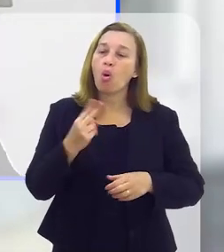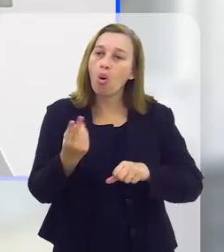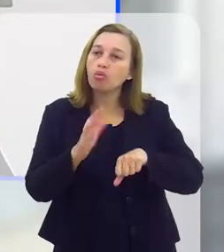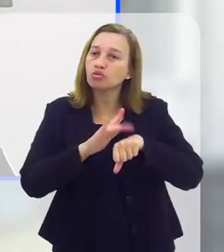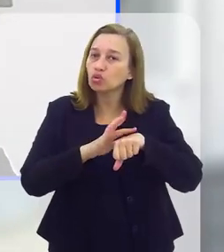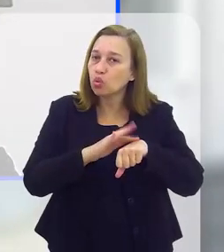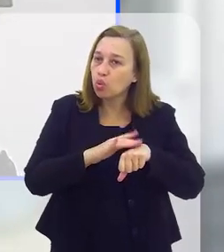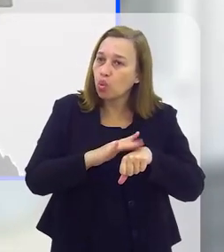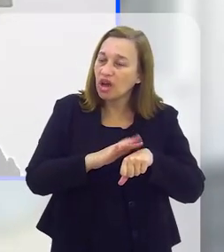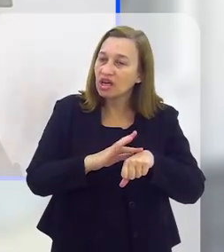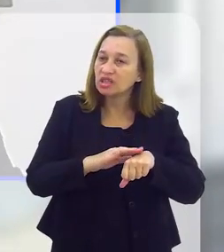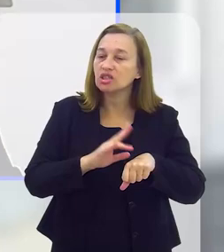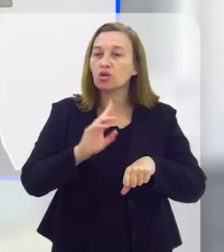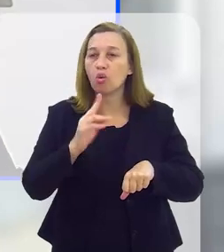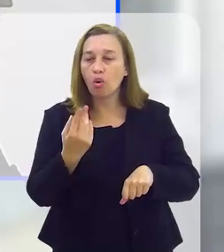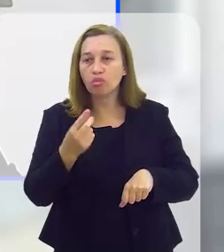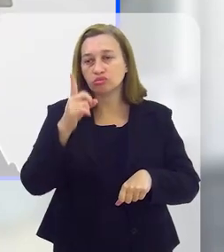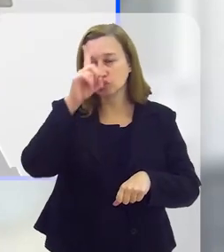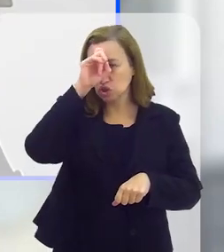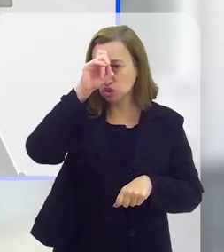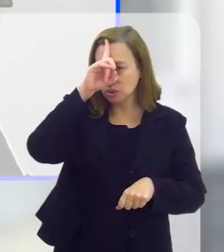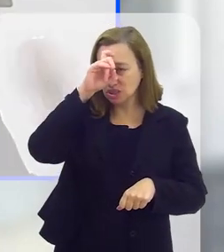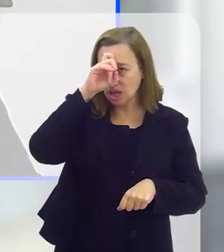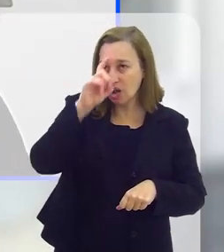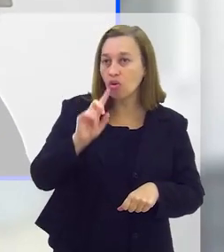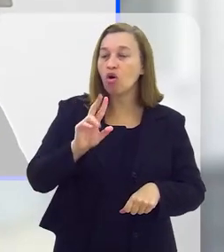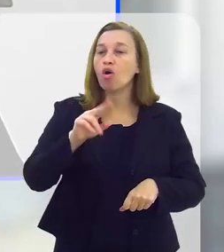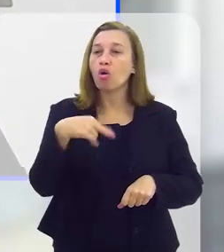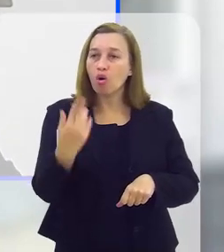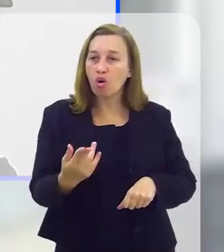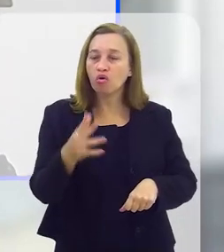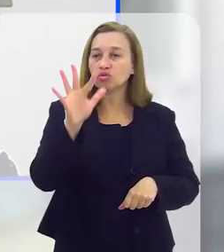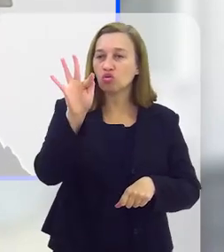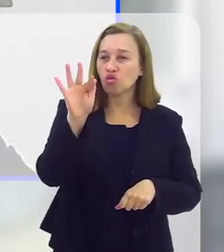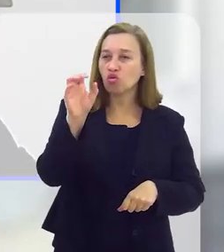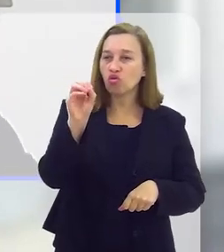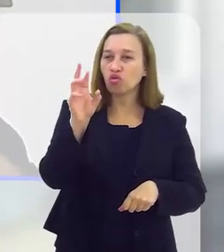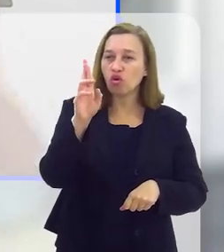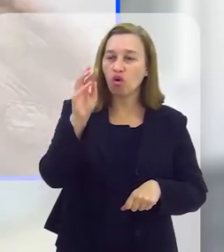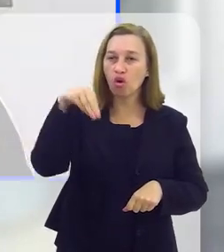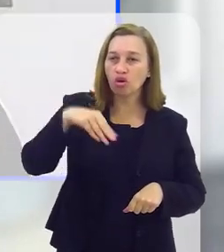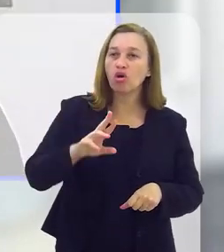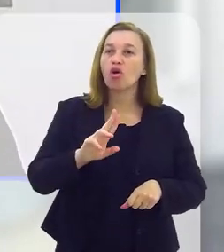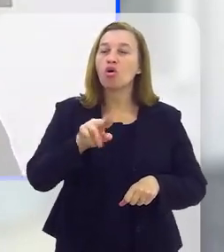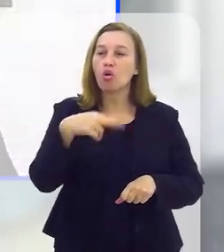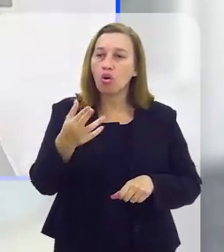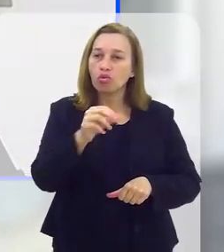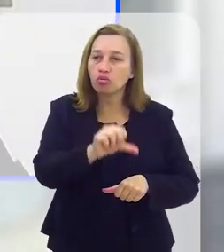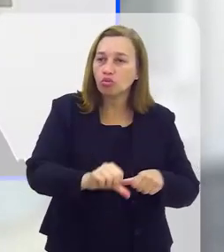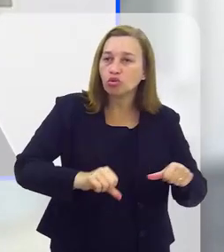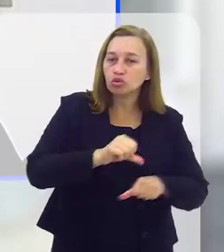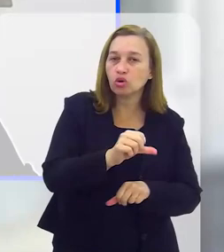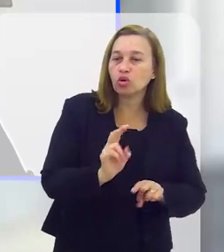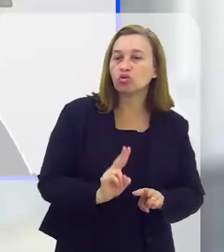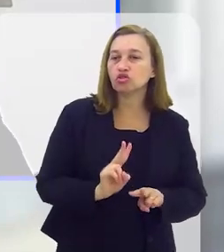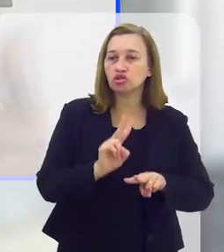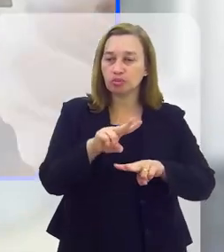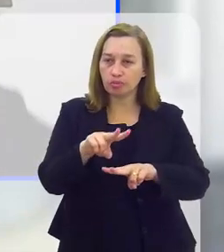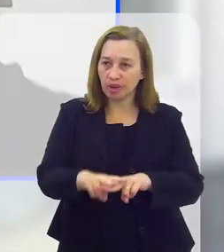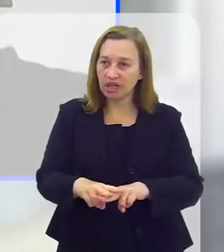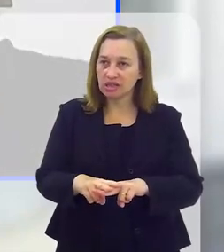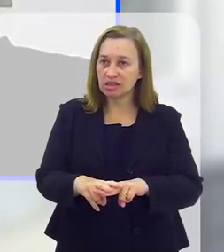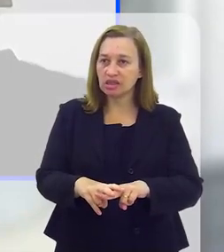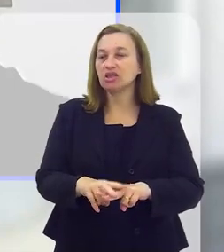o está doente, está internado, está cautelado no fórum, foi transferido para outro